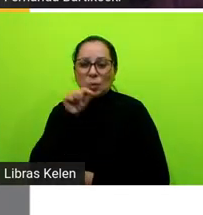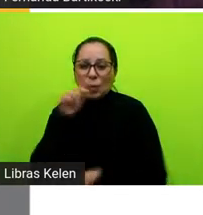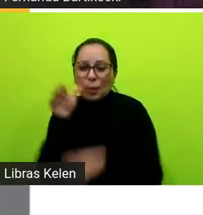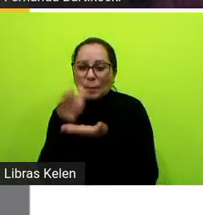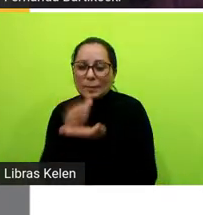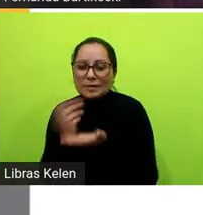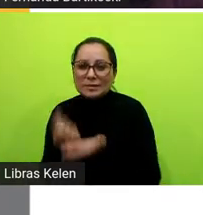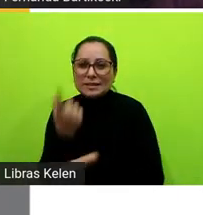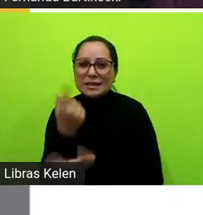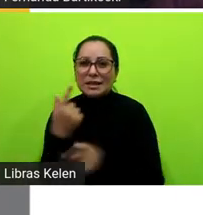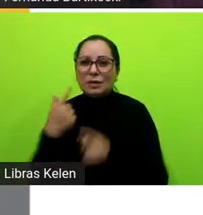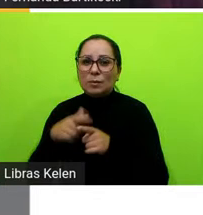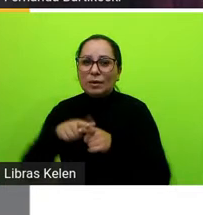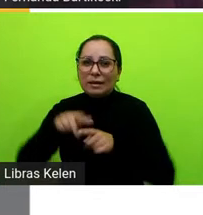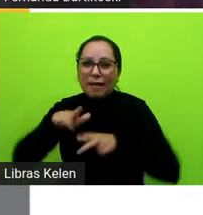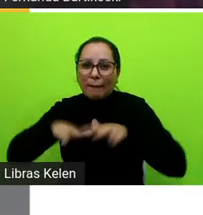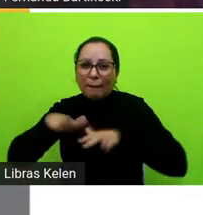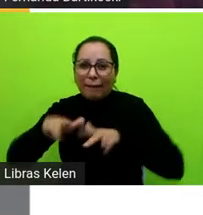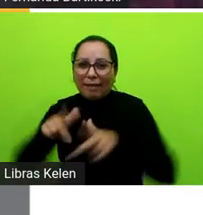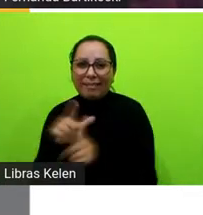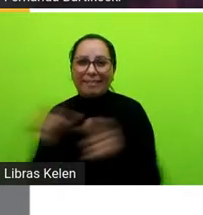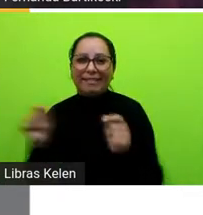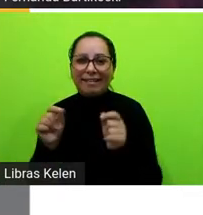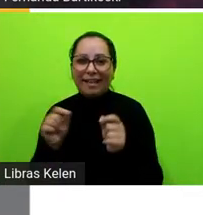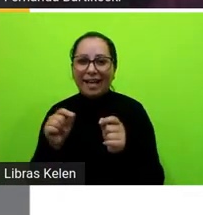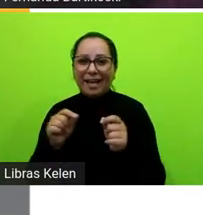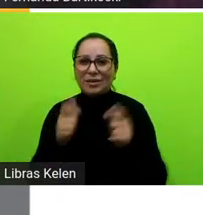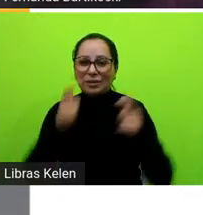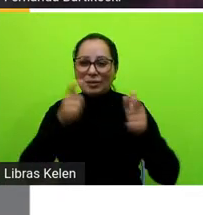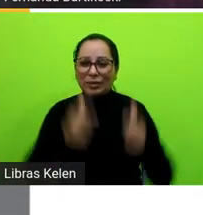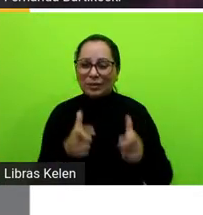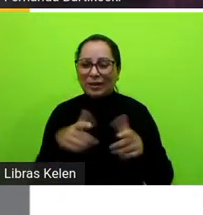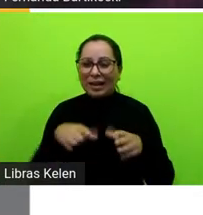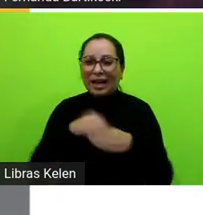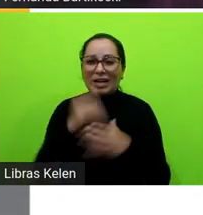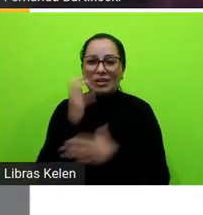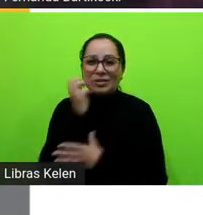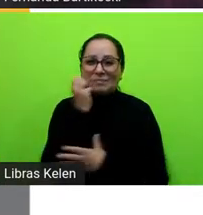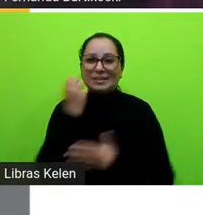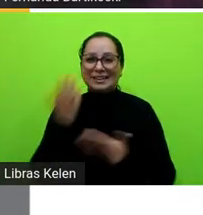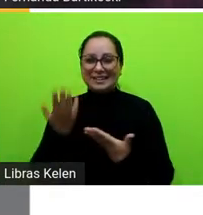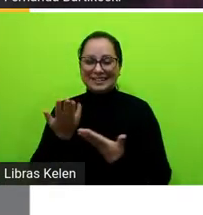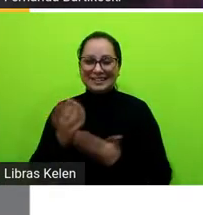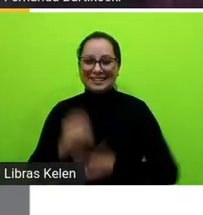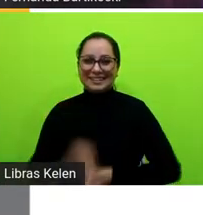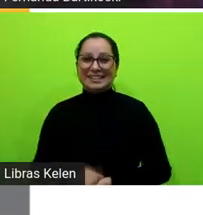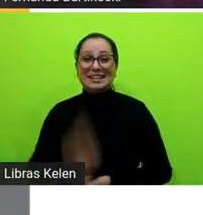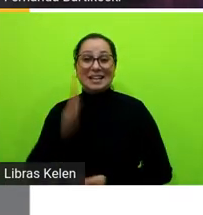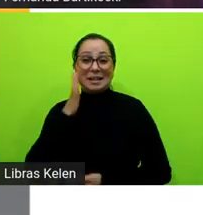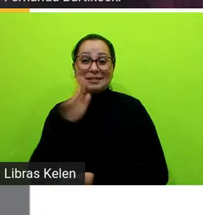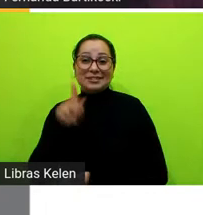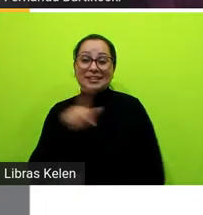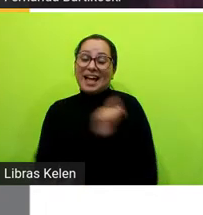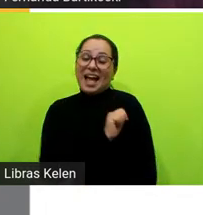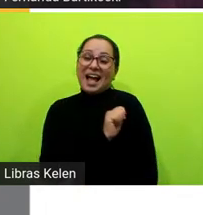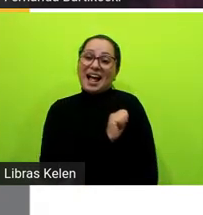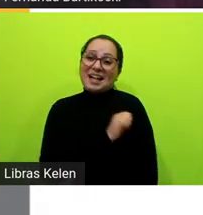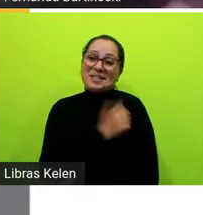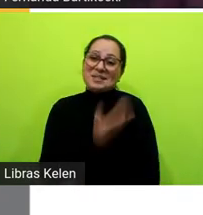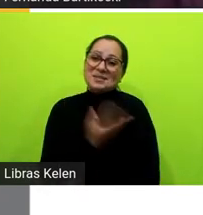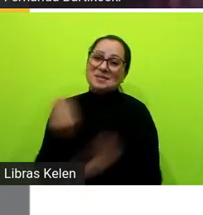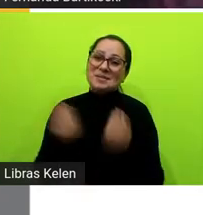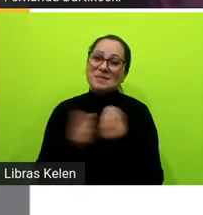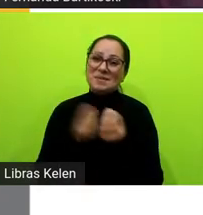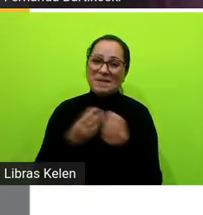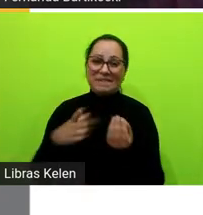pata saiu do ninho aqui a gente vê muitas imagina os alunos gente quanta coisa